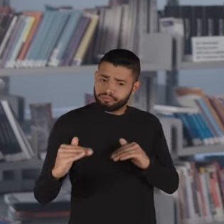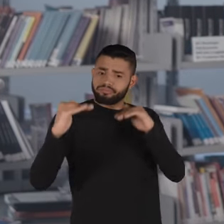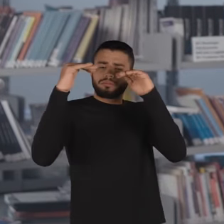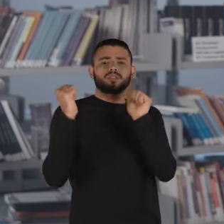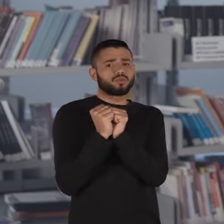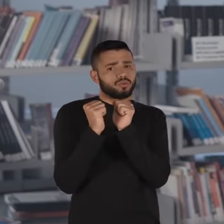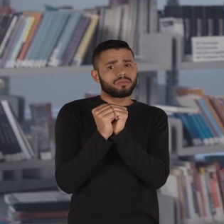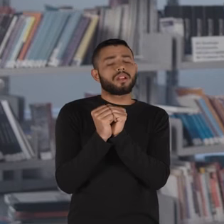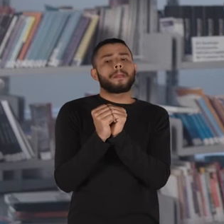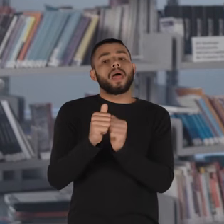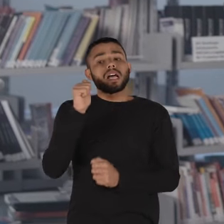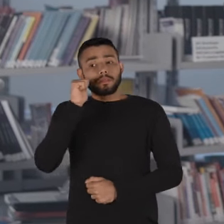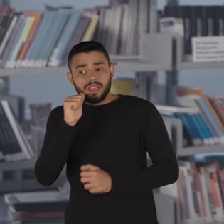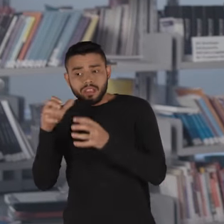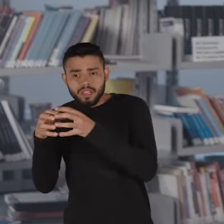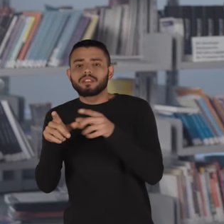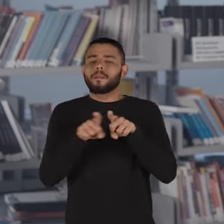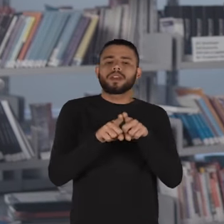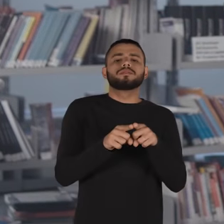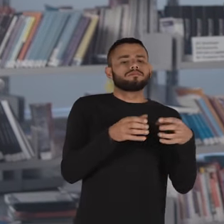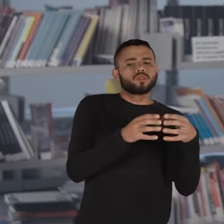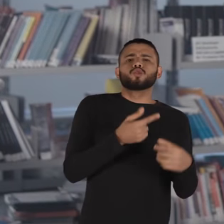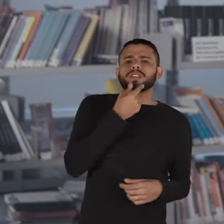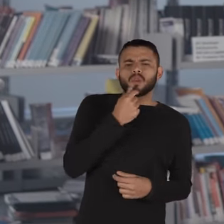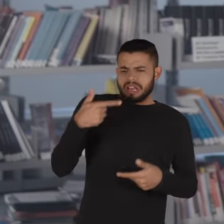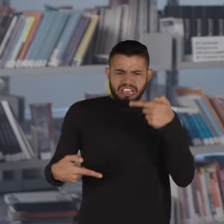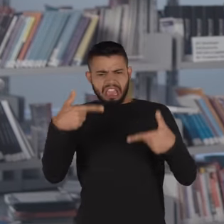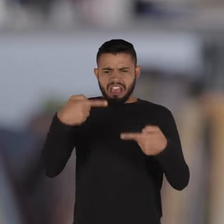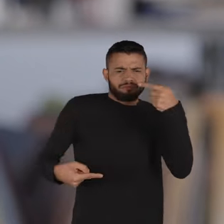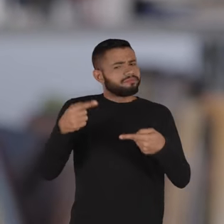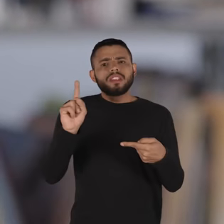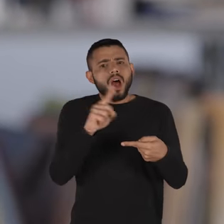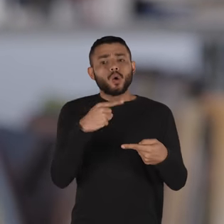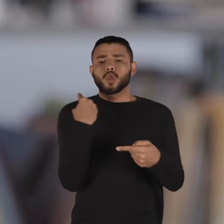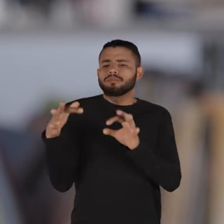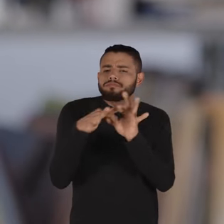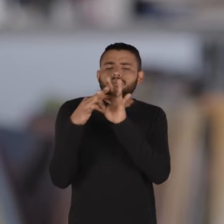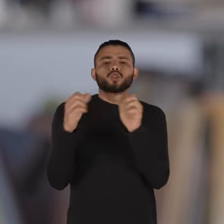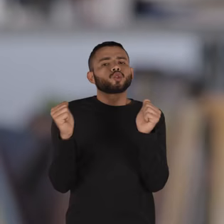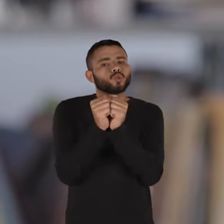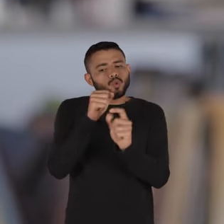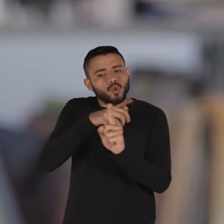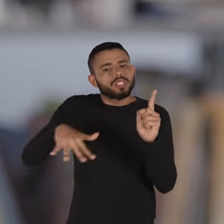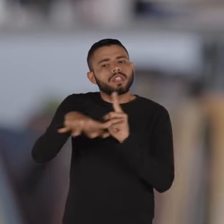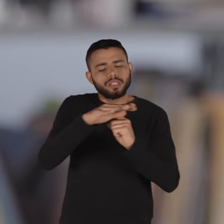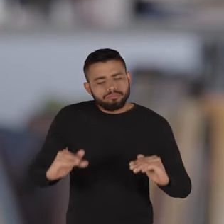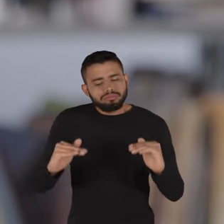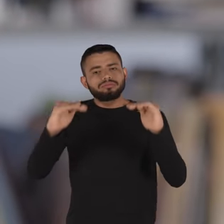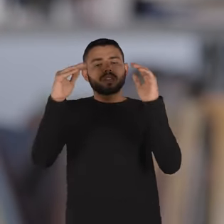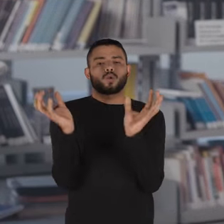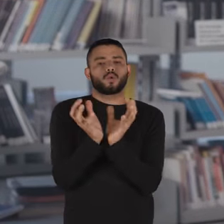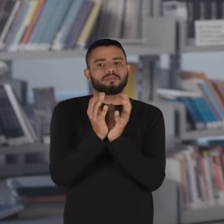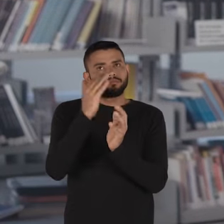juntos. Para que tanto as meninas, tanto os meninos pudessem entender que não é uma guerra. A gente precisa crescer junto como sociedade, como